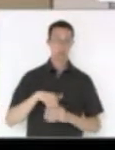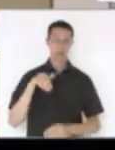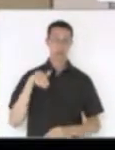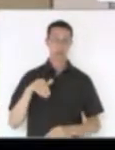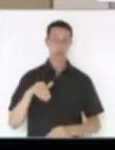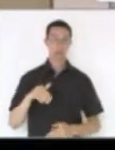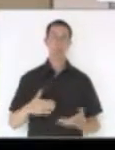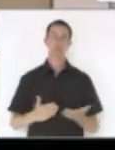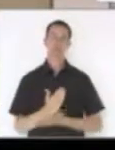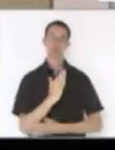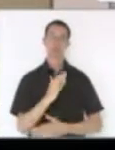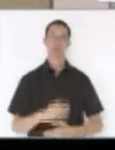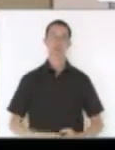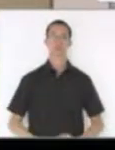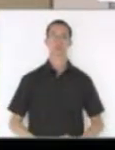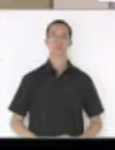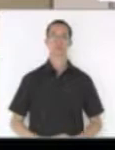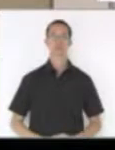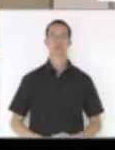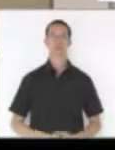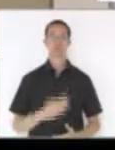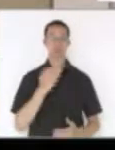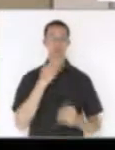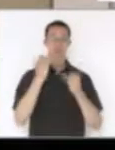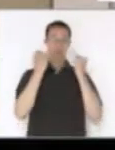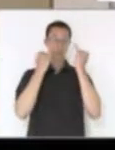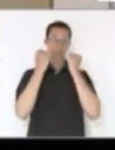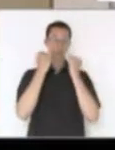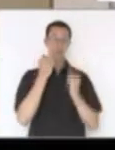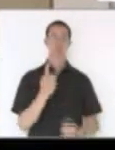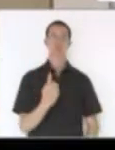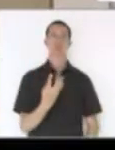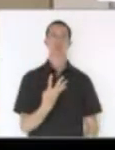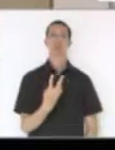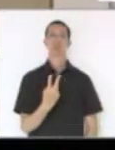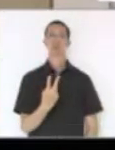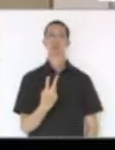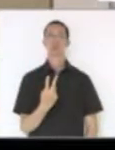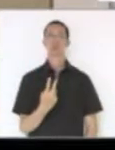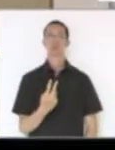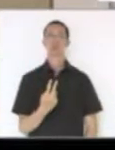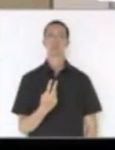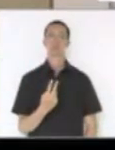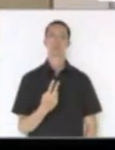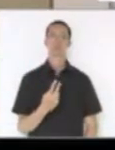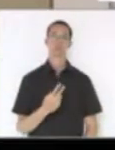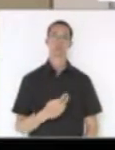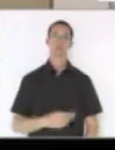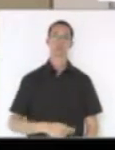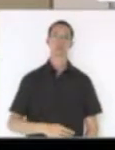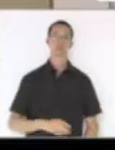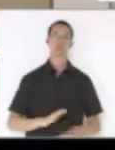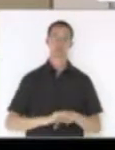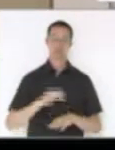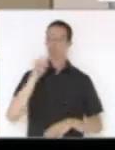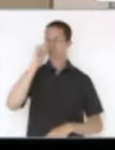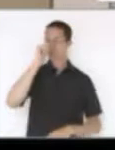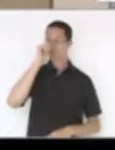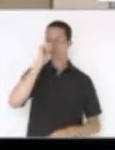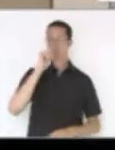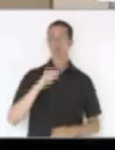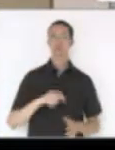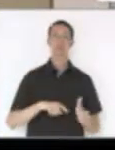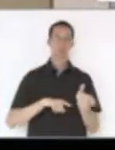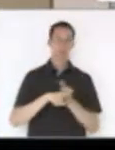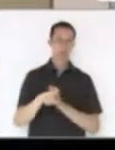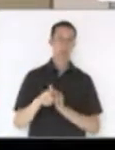acordo permaneça como está aprovado. Pedido de informação 142, solicitando, também do deputado João Amin, solicitando